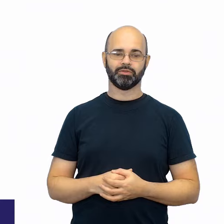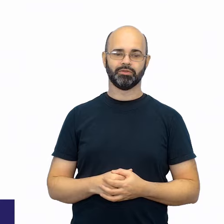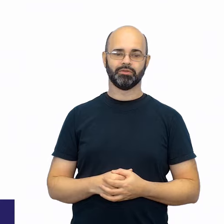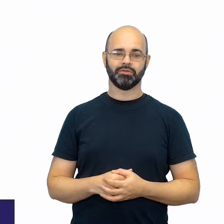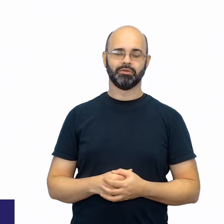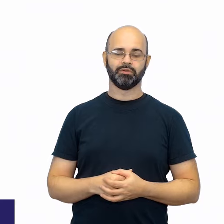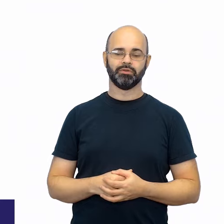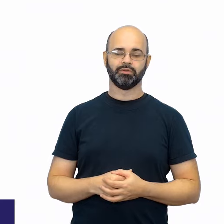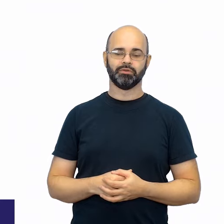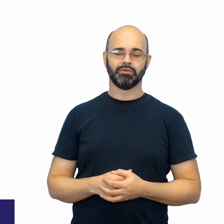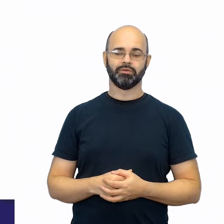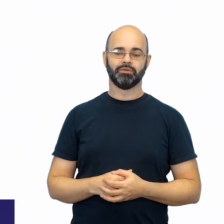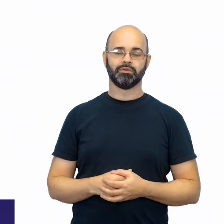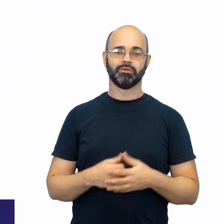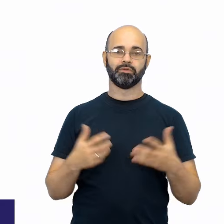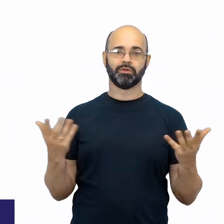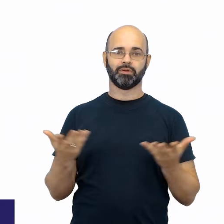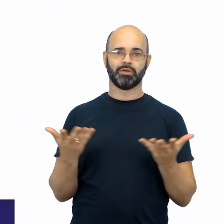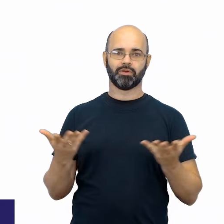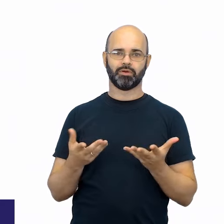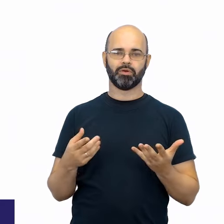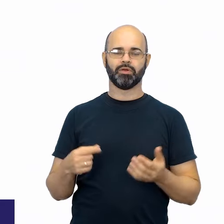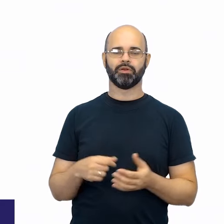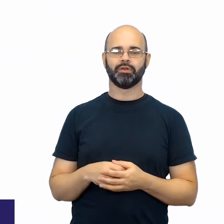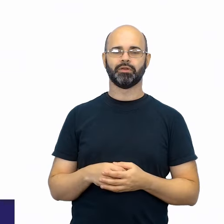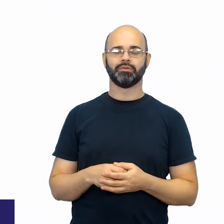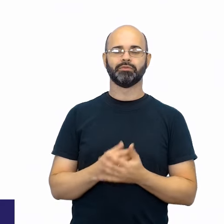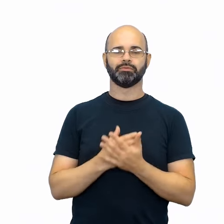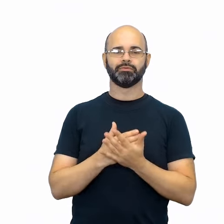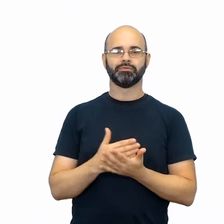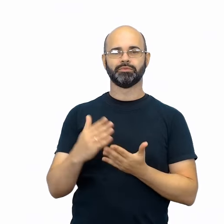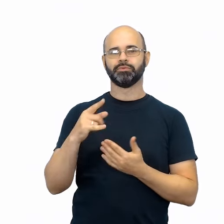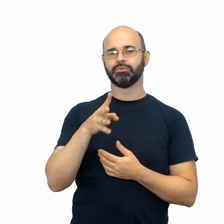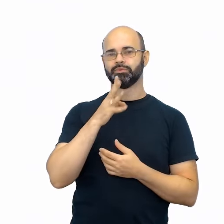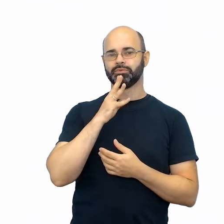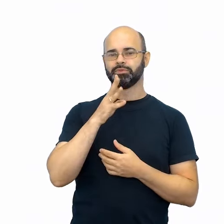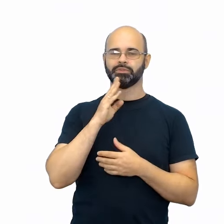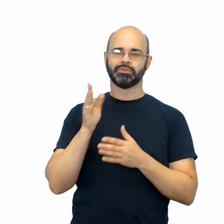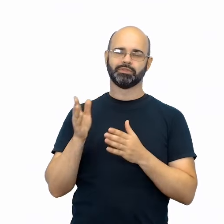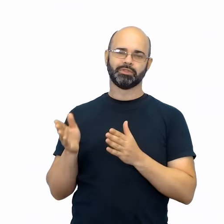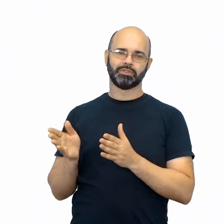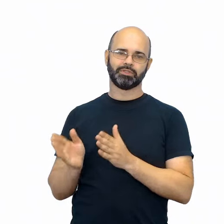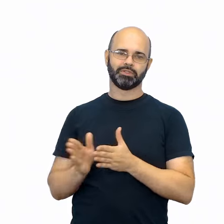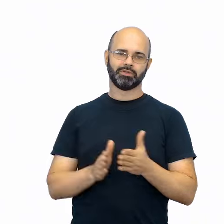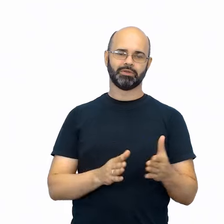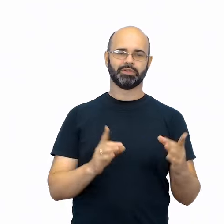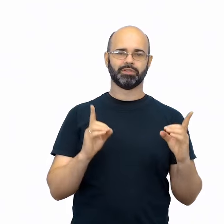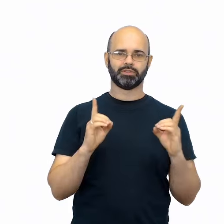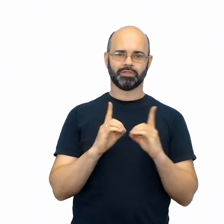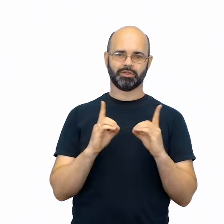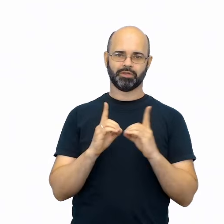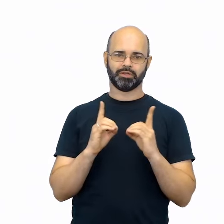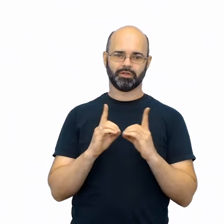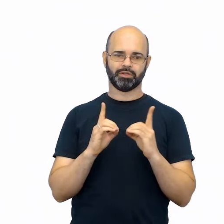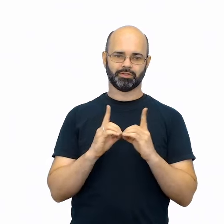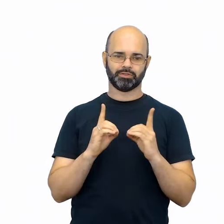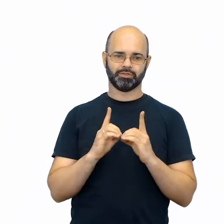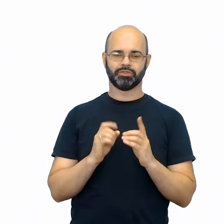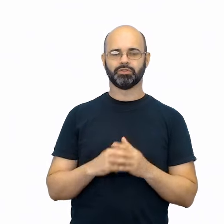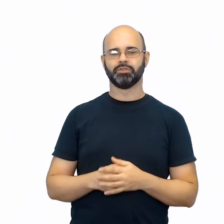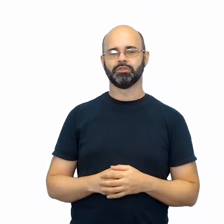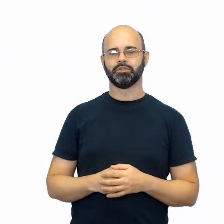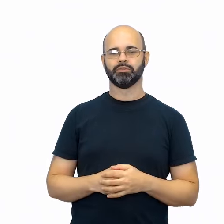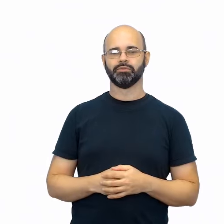Então, nós chegamos agora ao momento de conhecer as sequências didáticas relacionando,